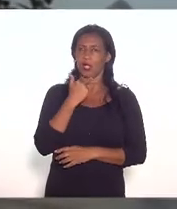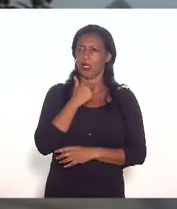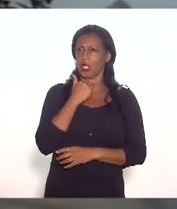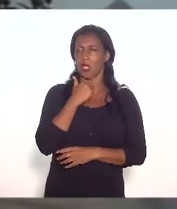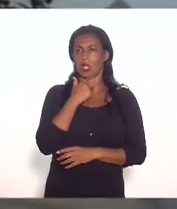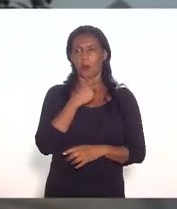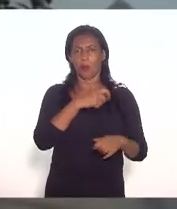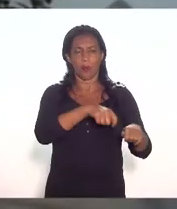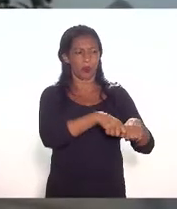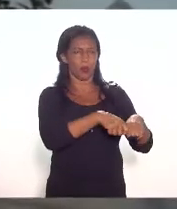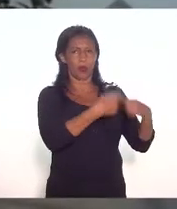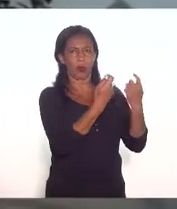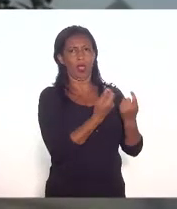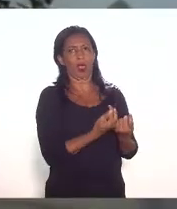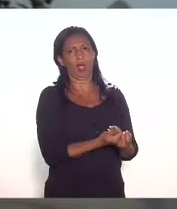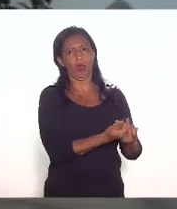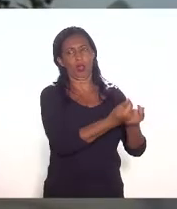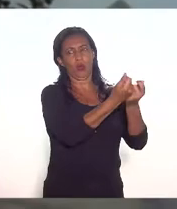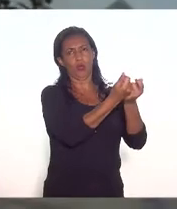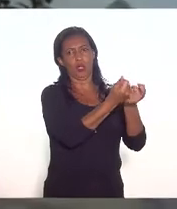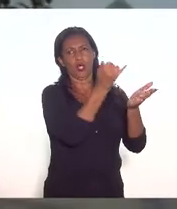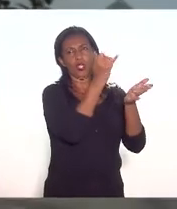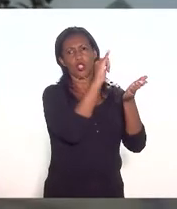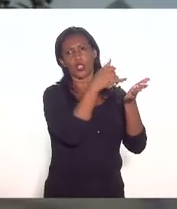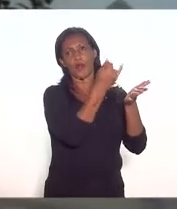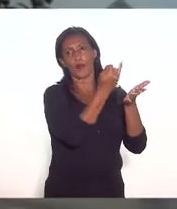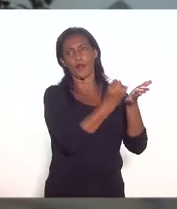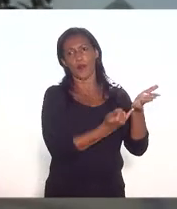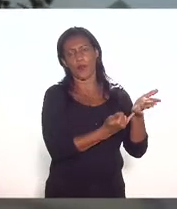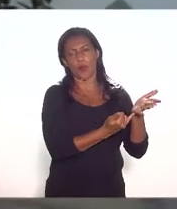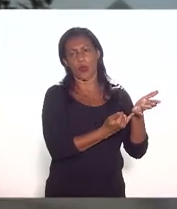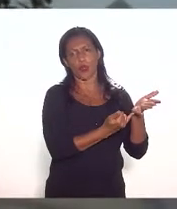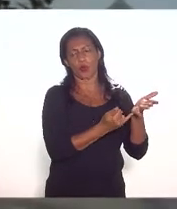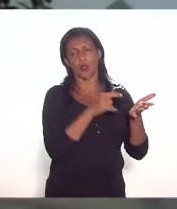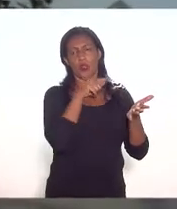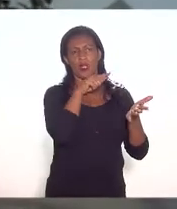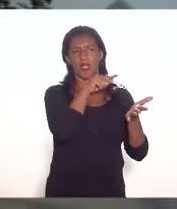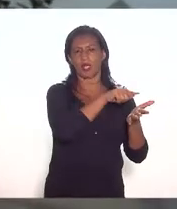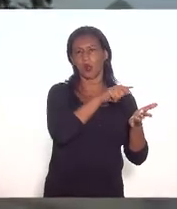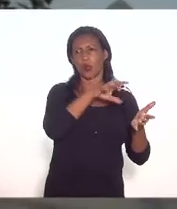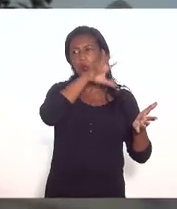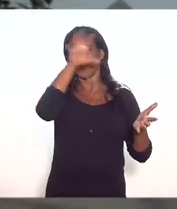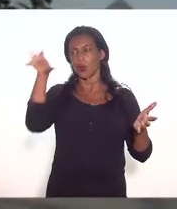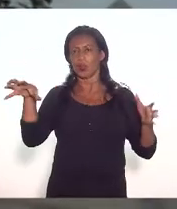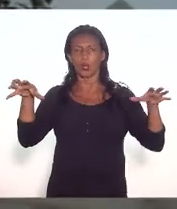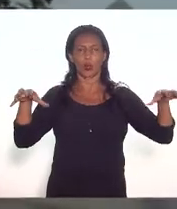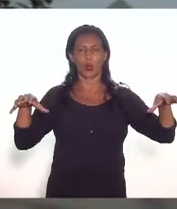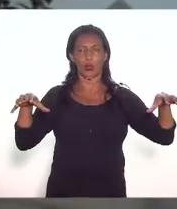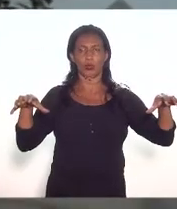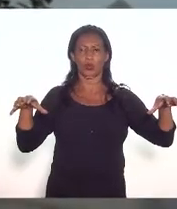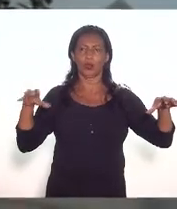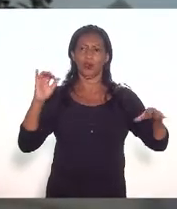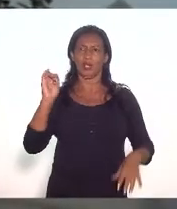quebra da isonomia tributária entre um aeroporto internacional e outro aeroporto internacional